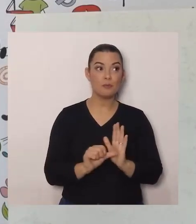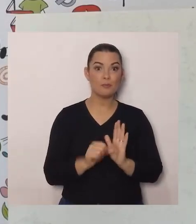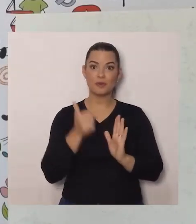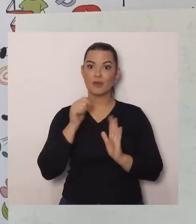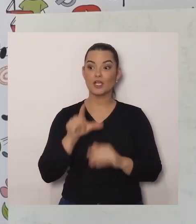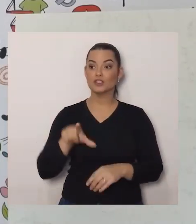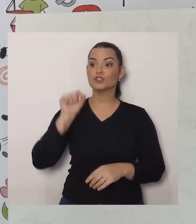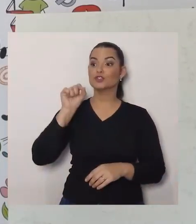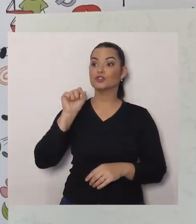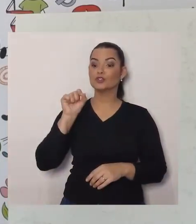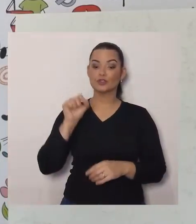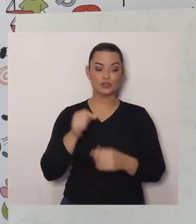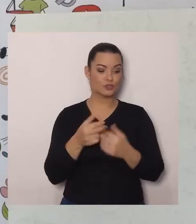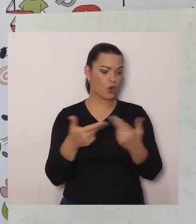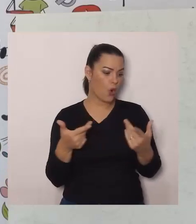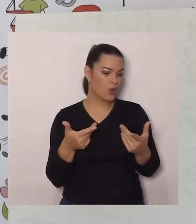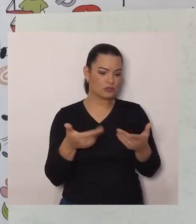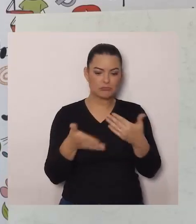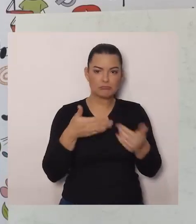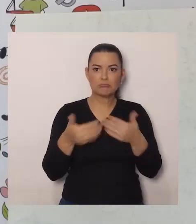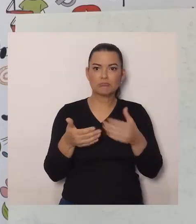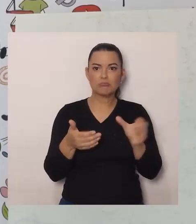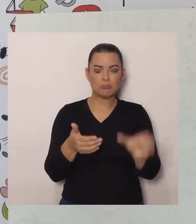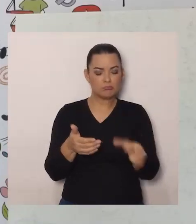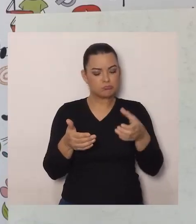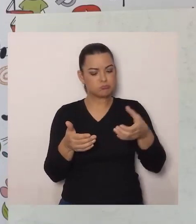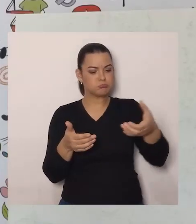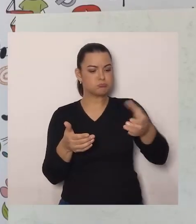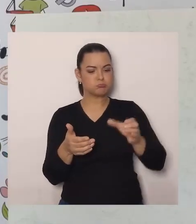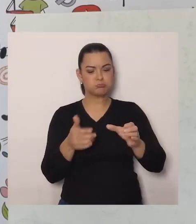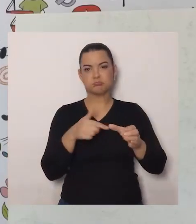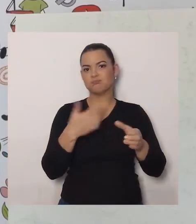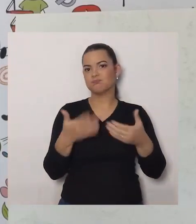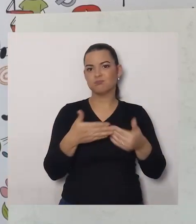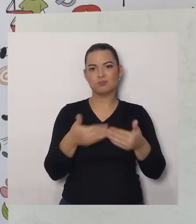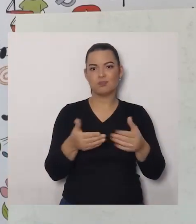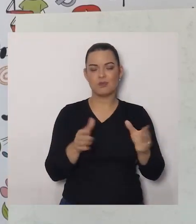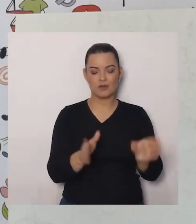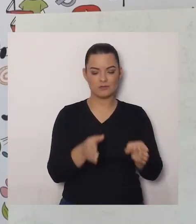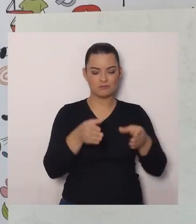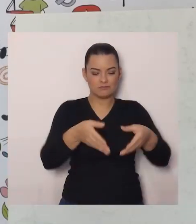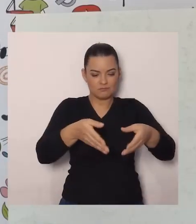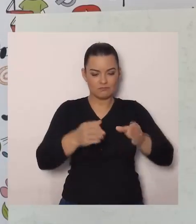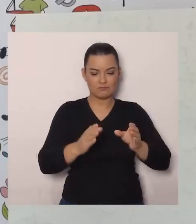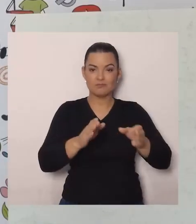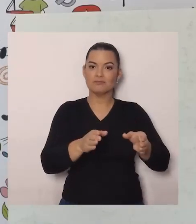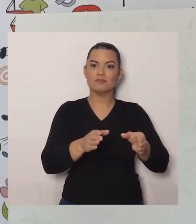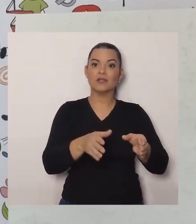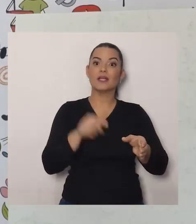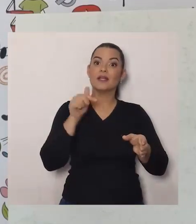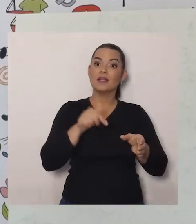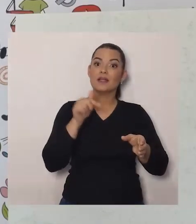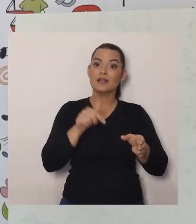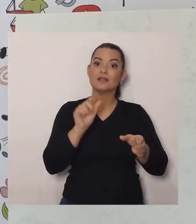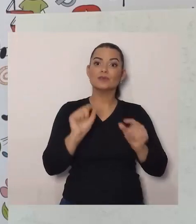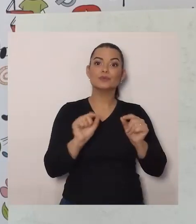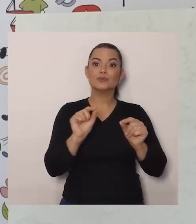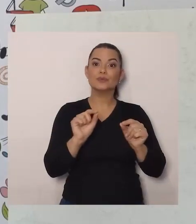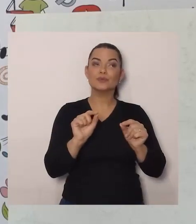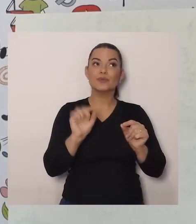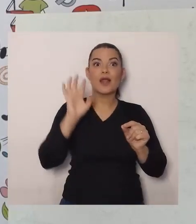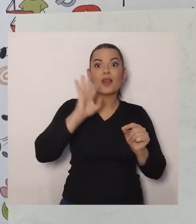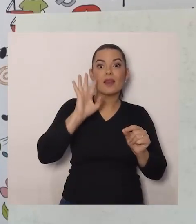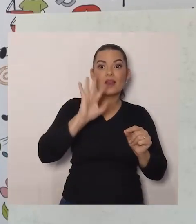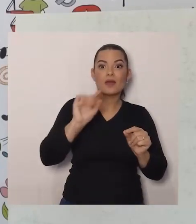objeto, Que vocês tenham aí na casa de vocês, Só que, Esse objeto, Seria legal, Que vocês